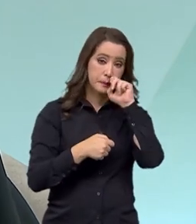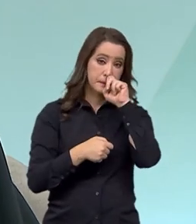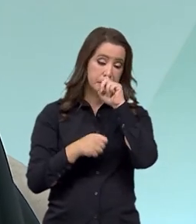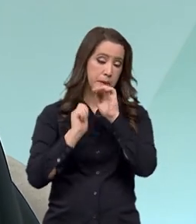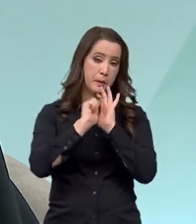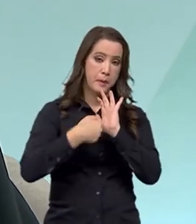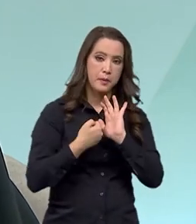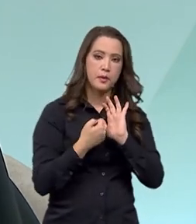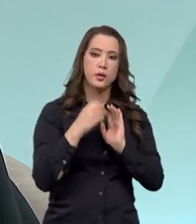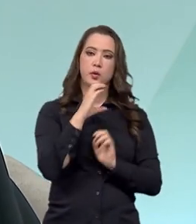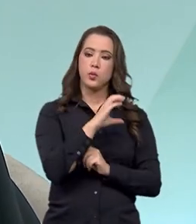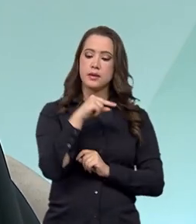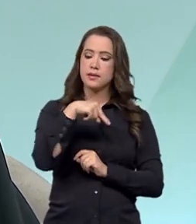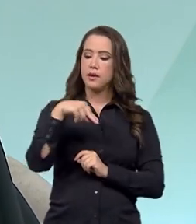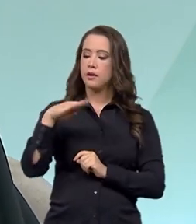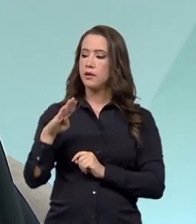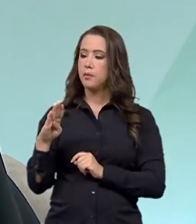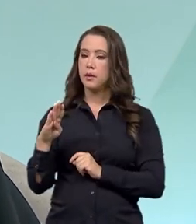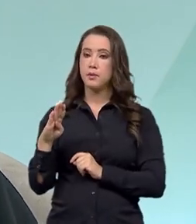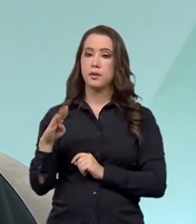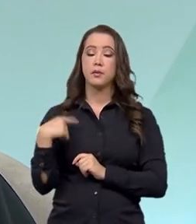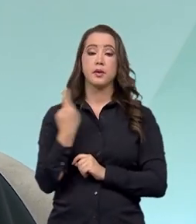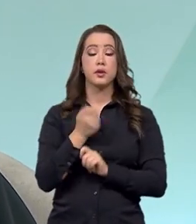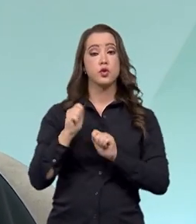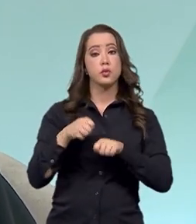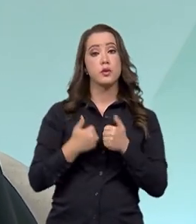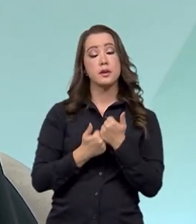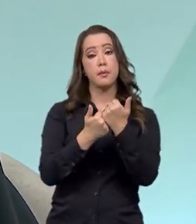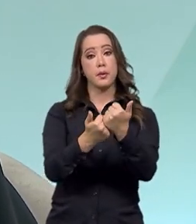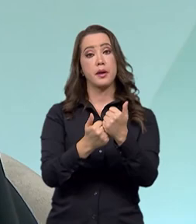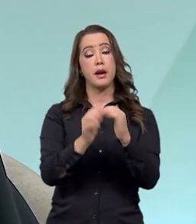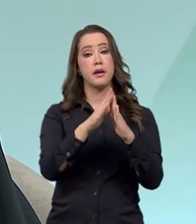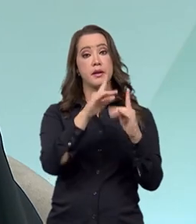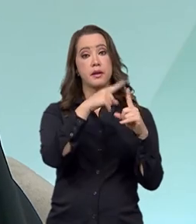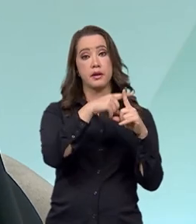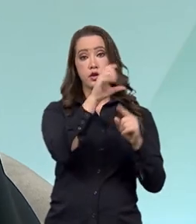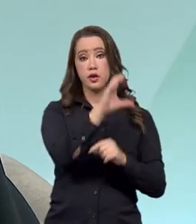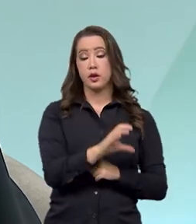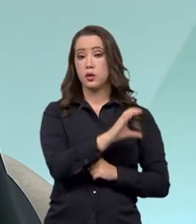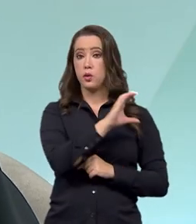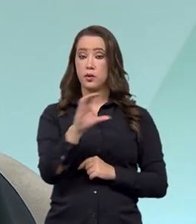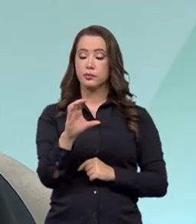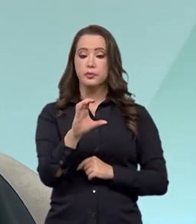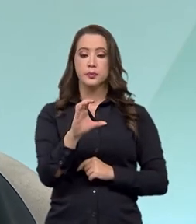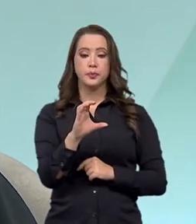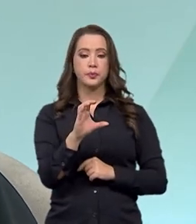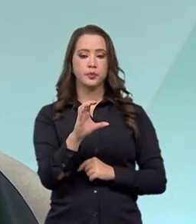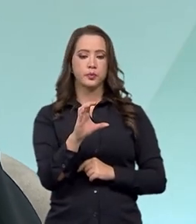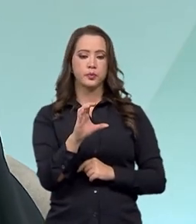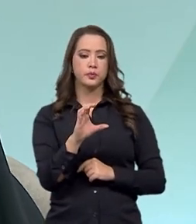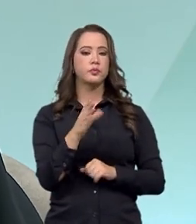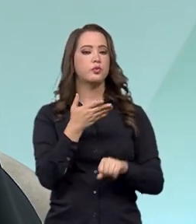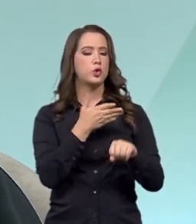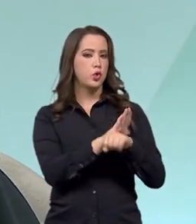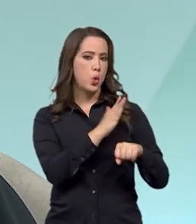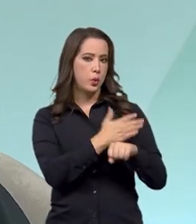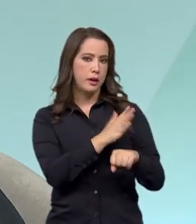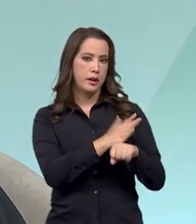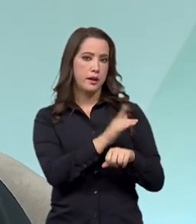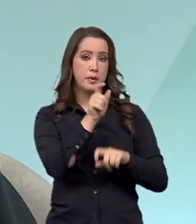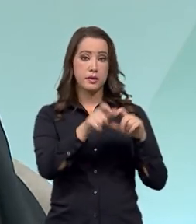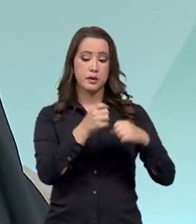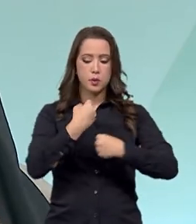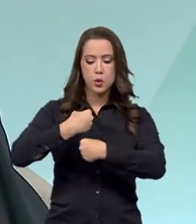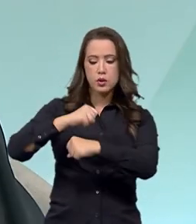acordo com a CNBB. Para que a gente possa ajudar a igreja católica com capacitações do pessoal da